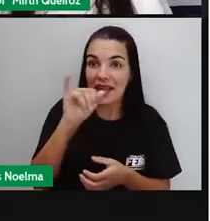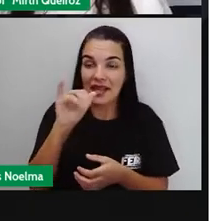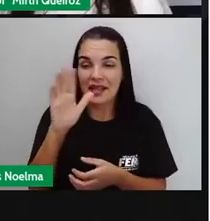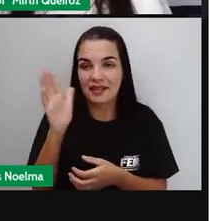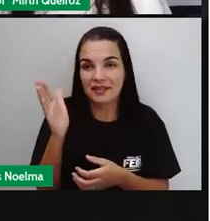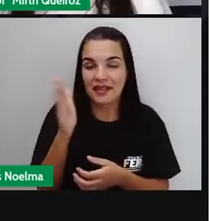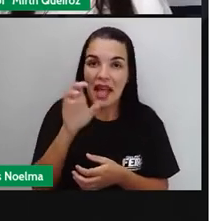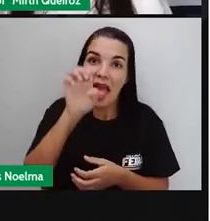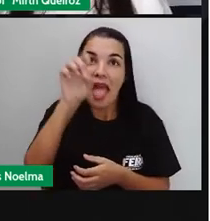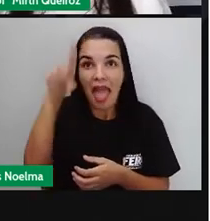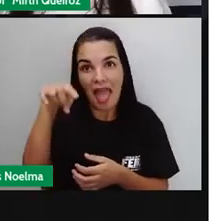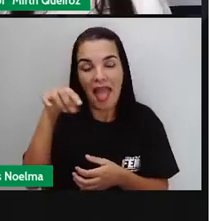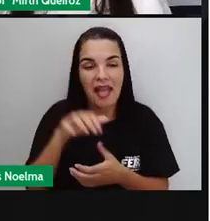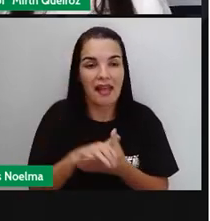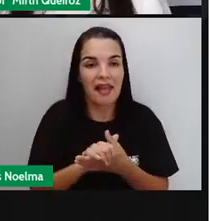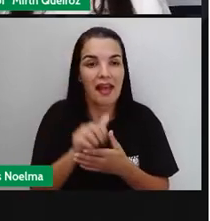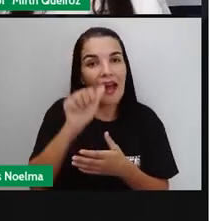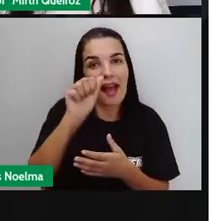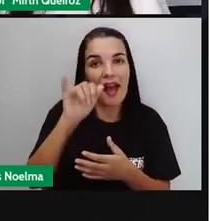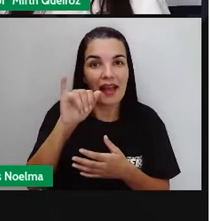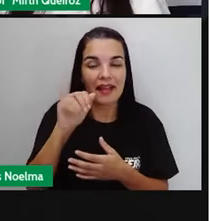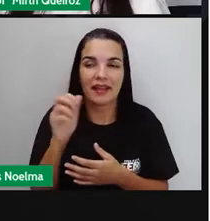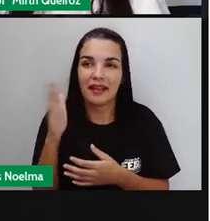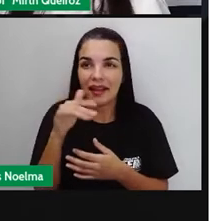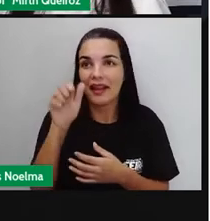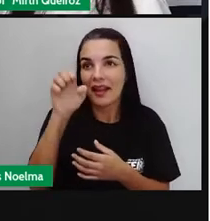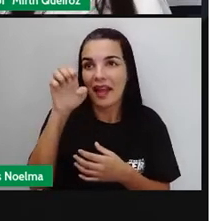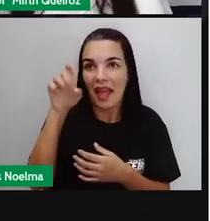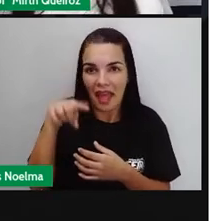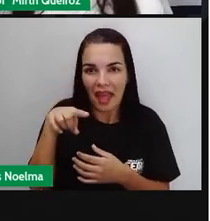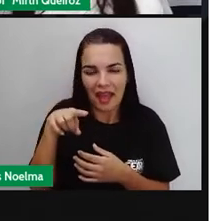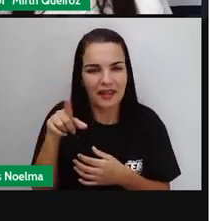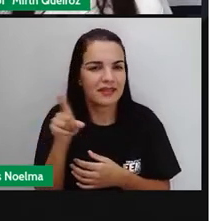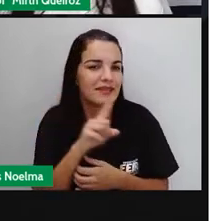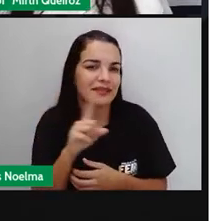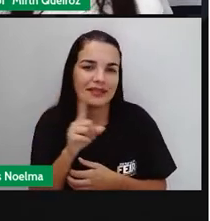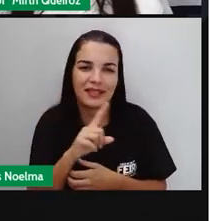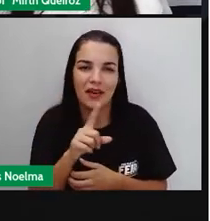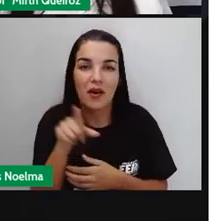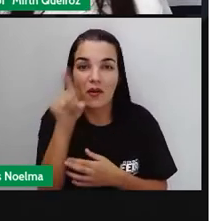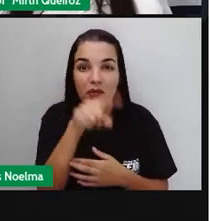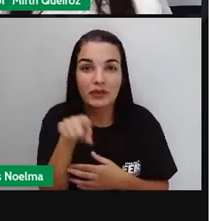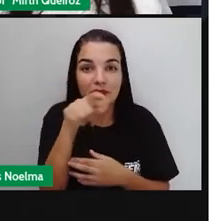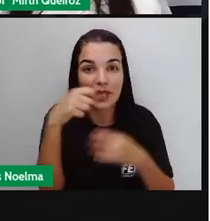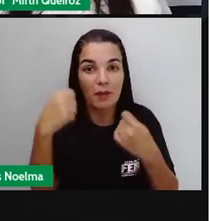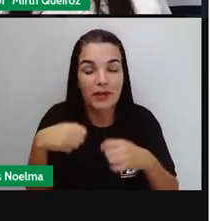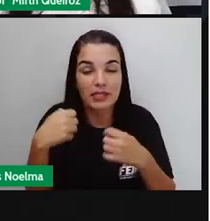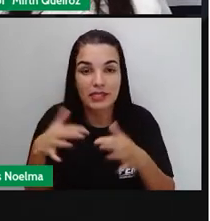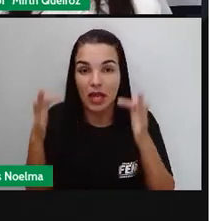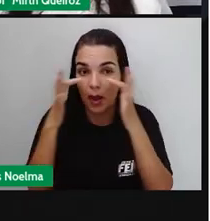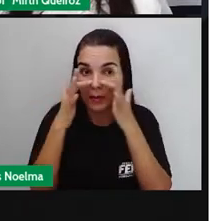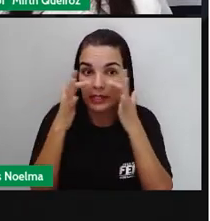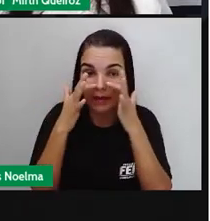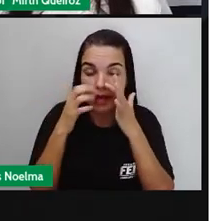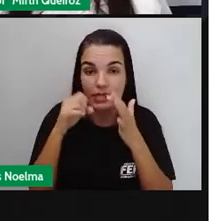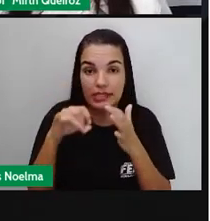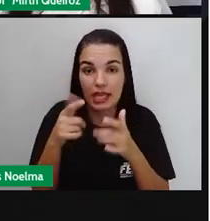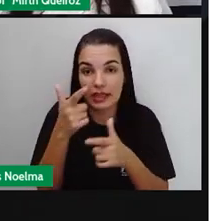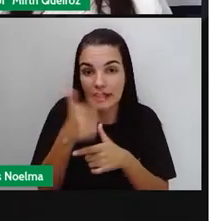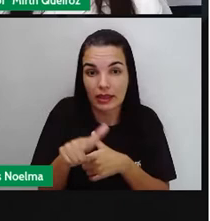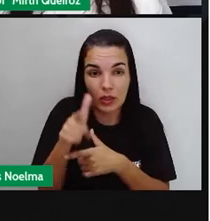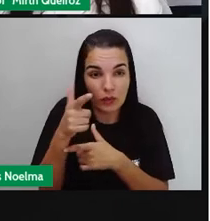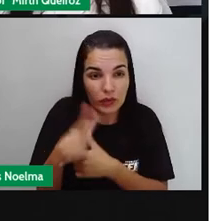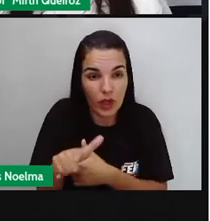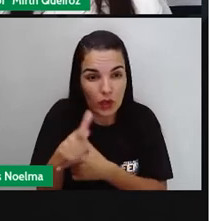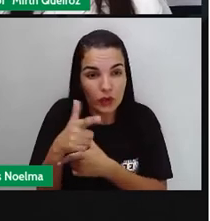Peguem o seu texto e observem se há repetição de palavras. E se tiver repetição de palavras, além